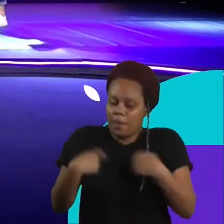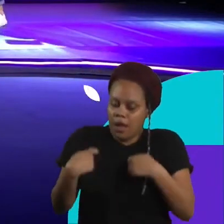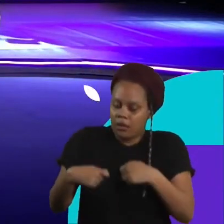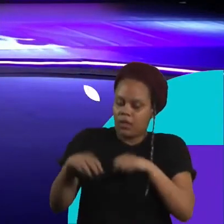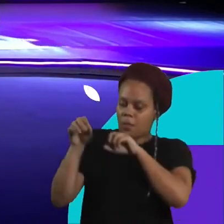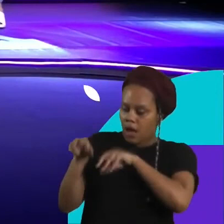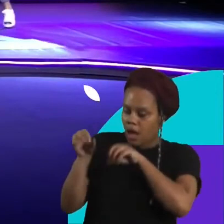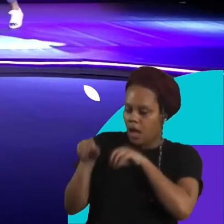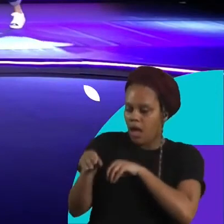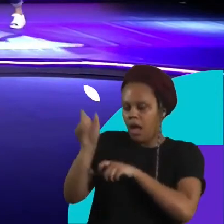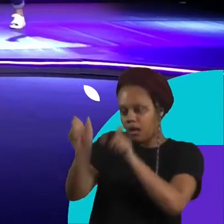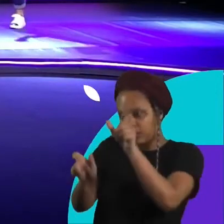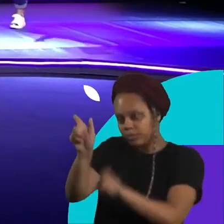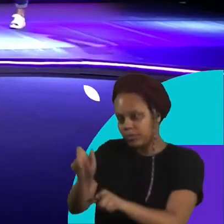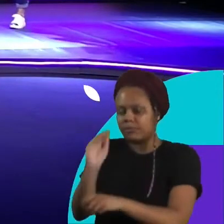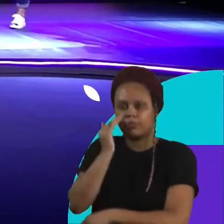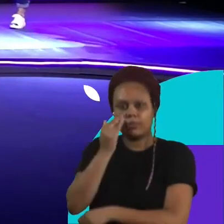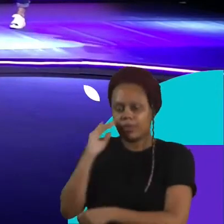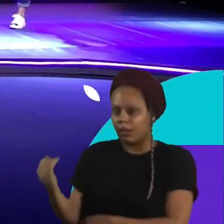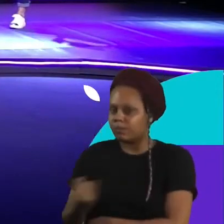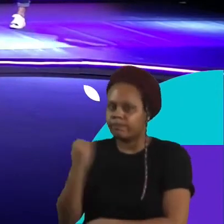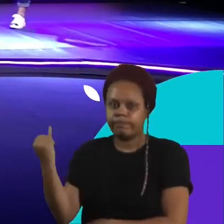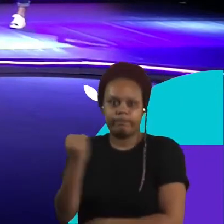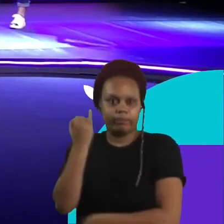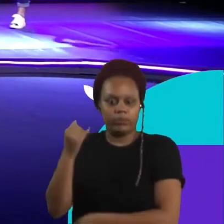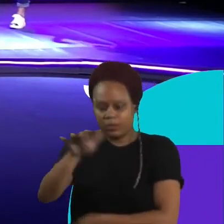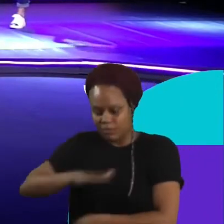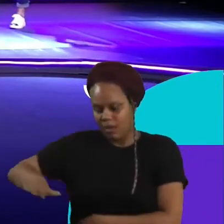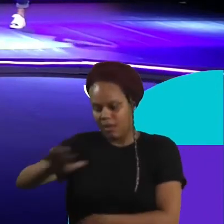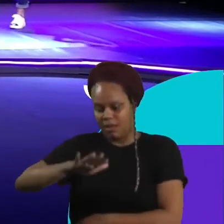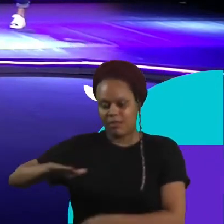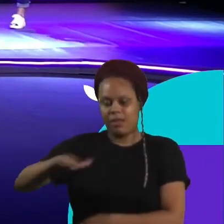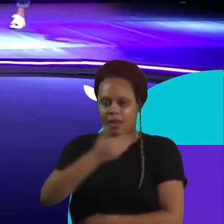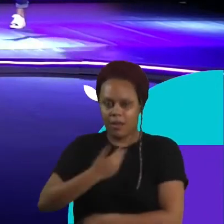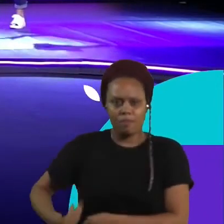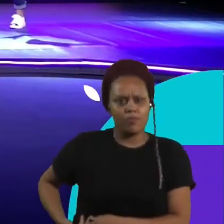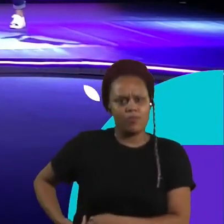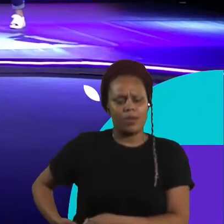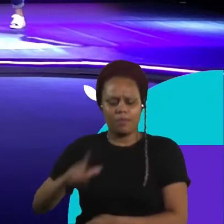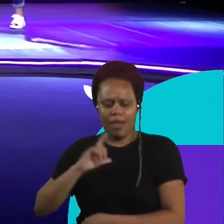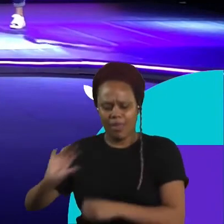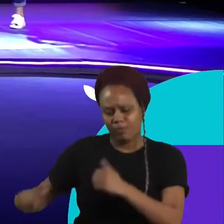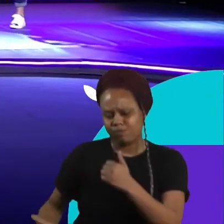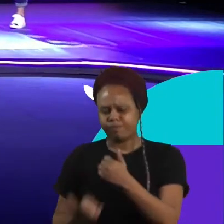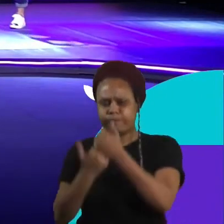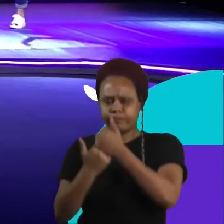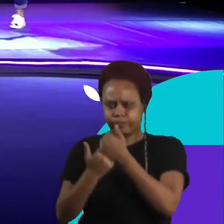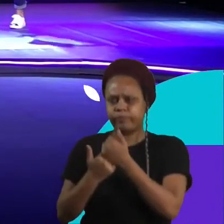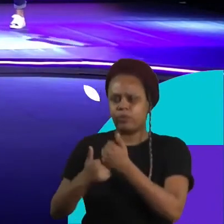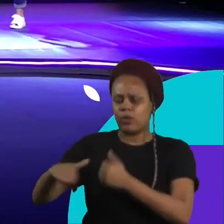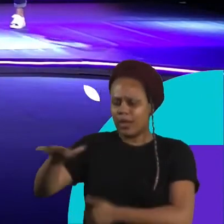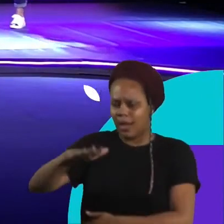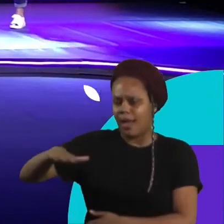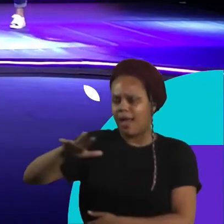pessoas para entender a importância de se trazer isso para o setor público para que a gente consiga apoio de mais organizações tanto do setor